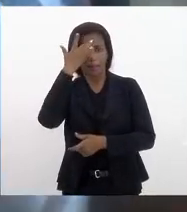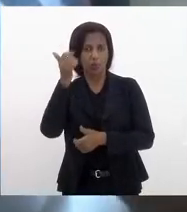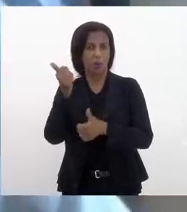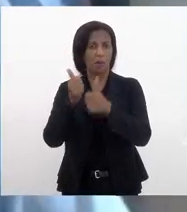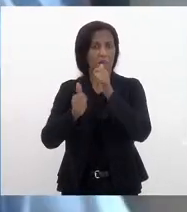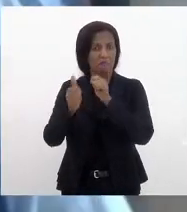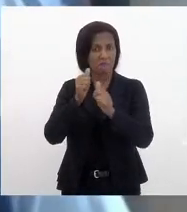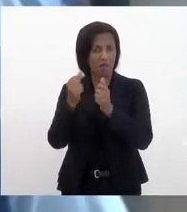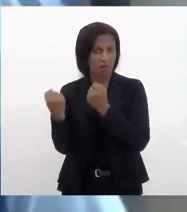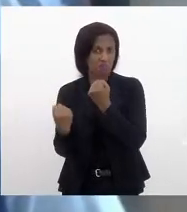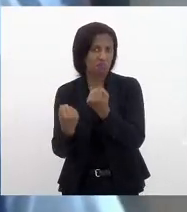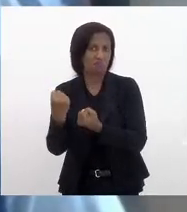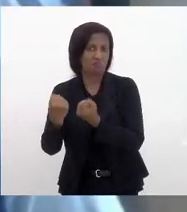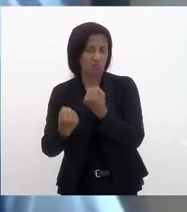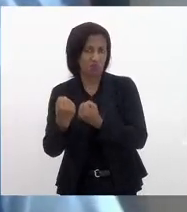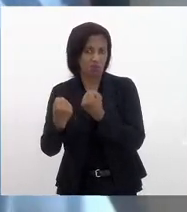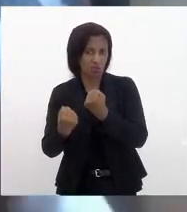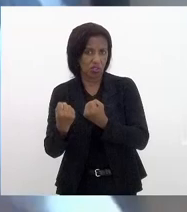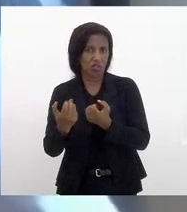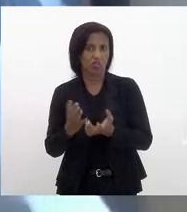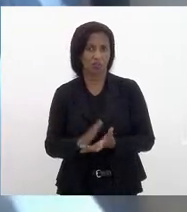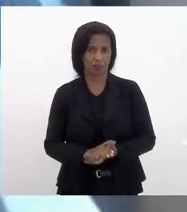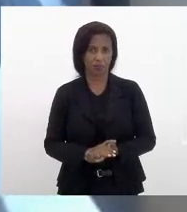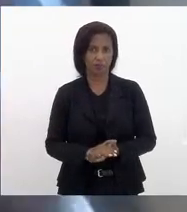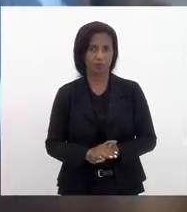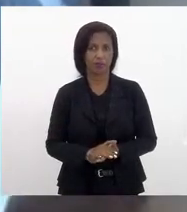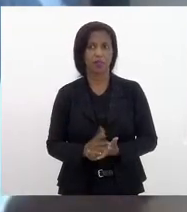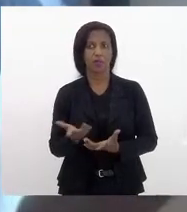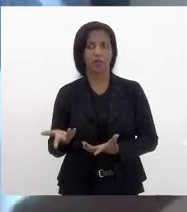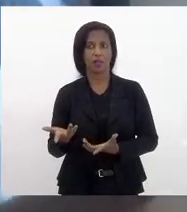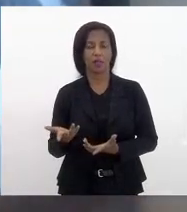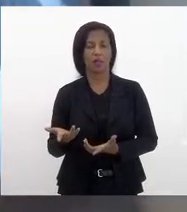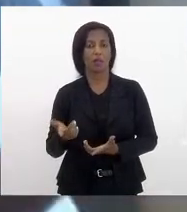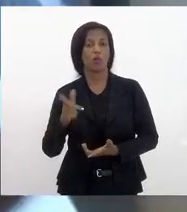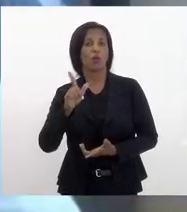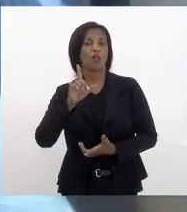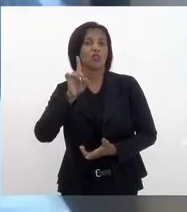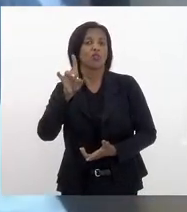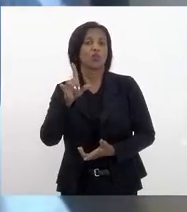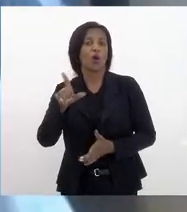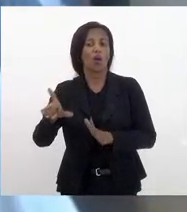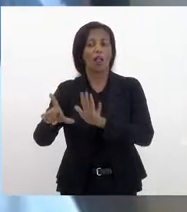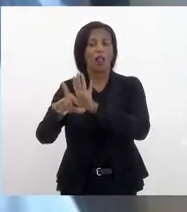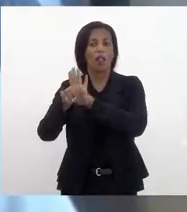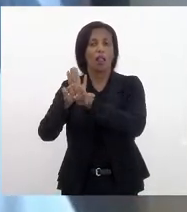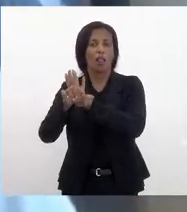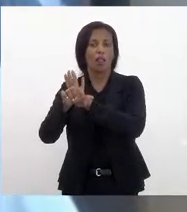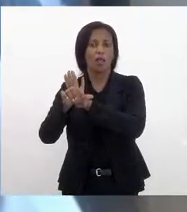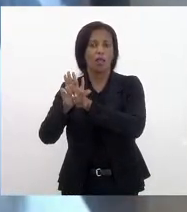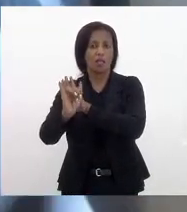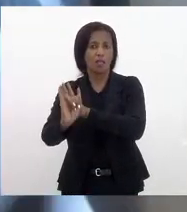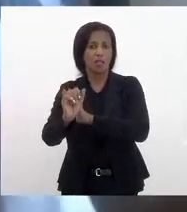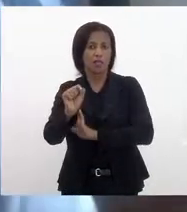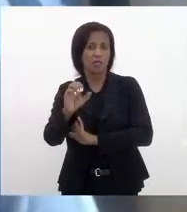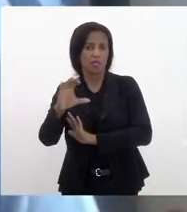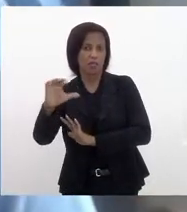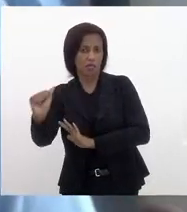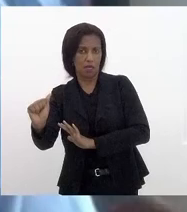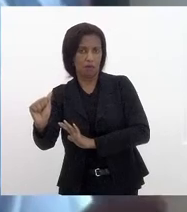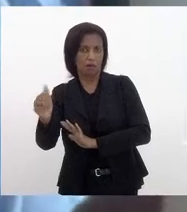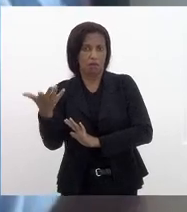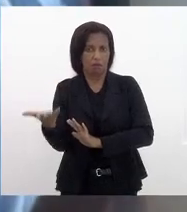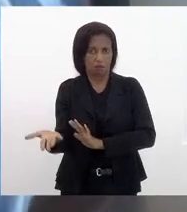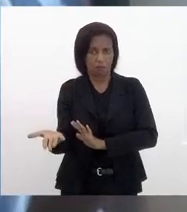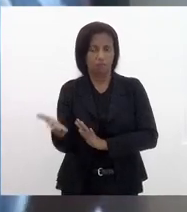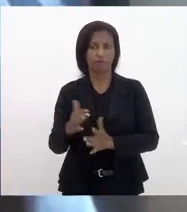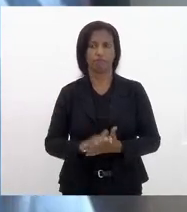dirigindo, isso no caso das blitz da lei seca, mas não há só blitz da lei seca, há vários tipos de blitz, que não sejam sempre no